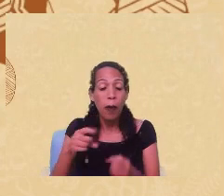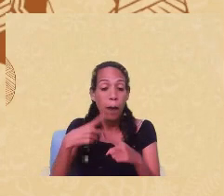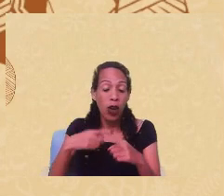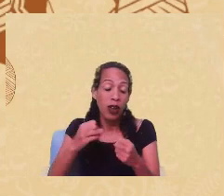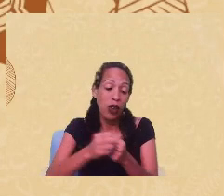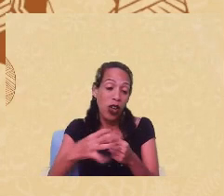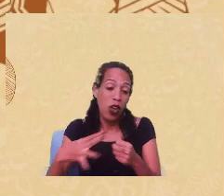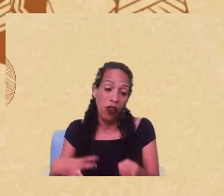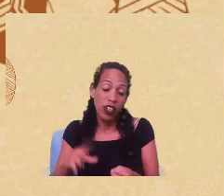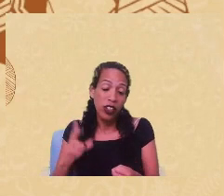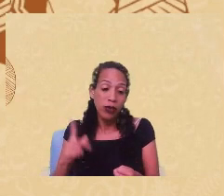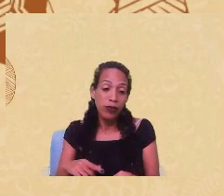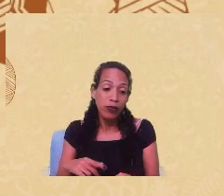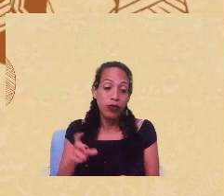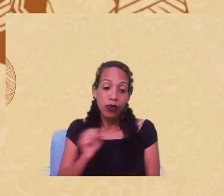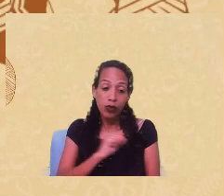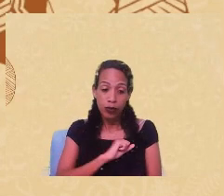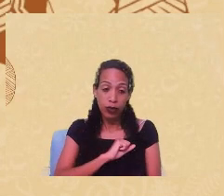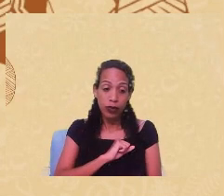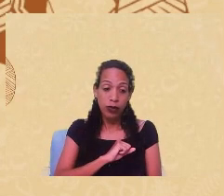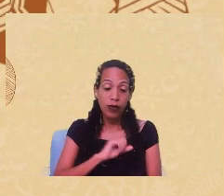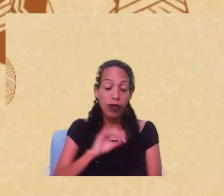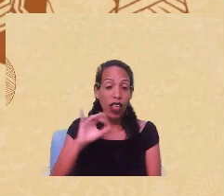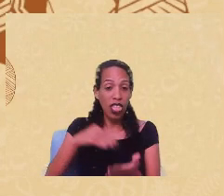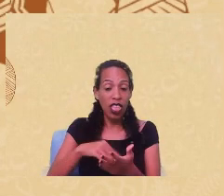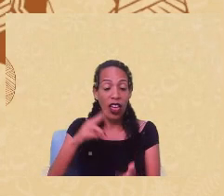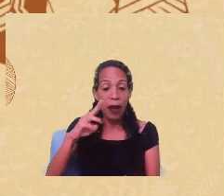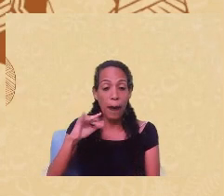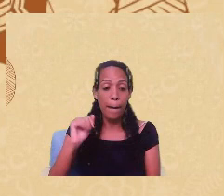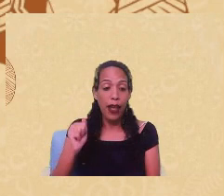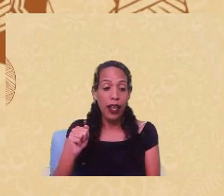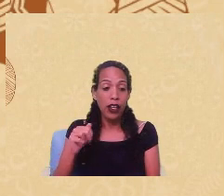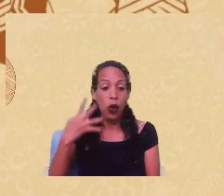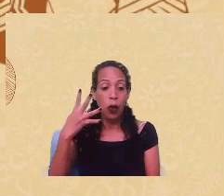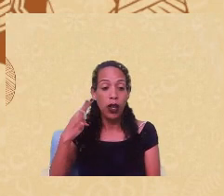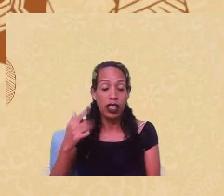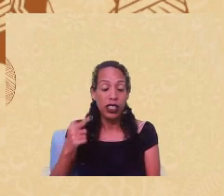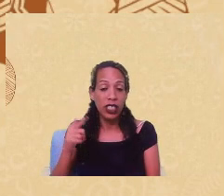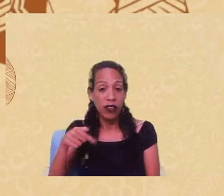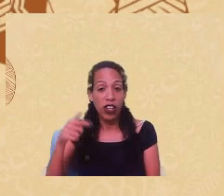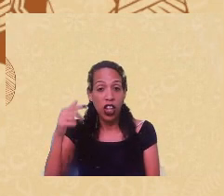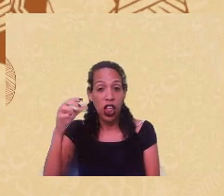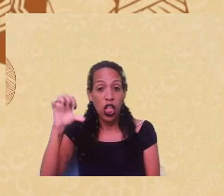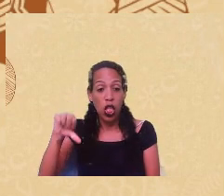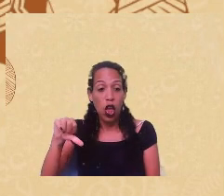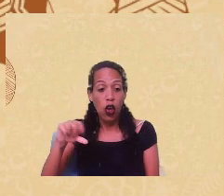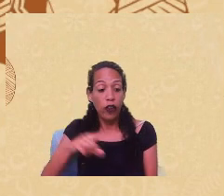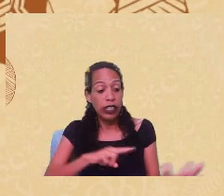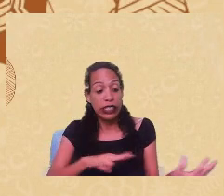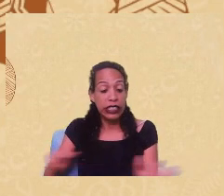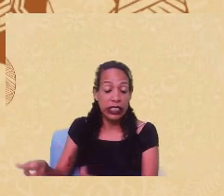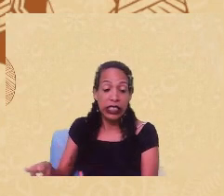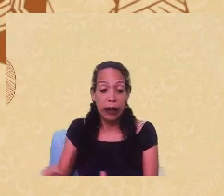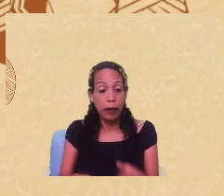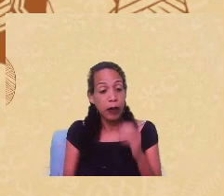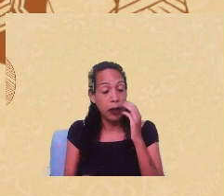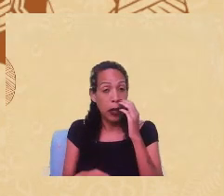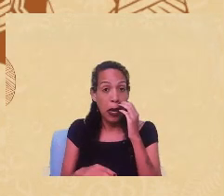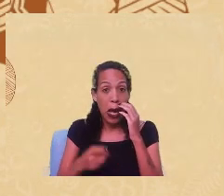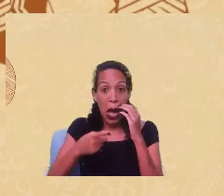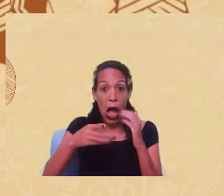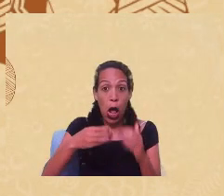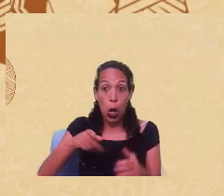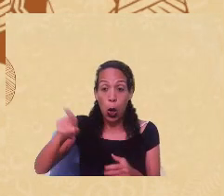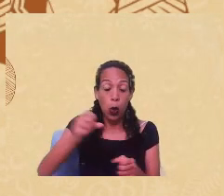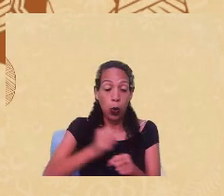E nesse número, né, até maio, a gente teve uma média de 47,9 óbitos semanais. Ao longo de 2020, do ano